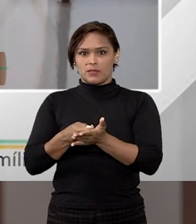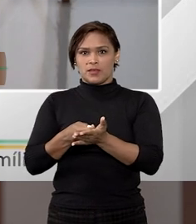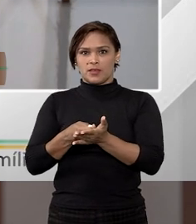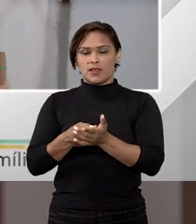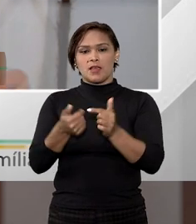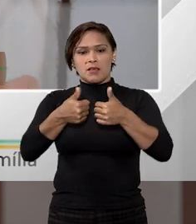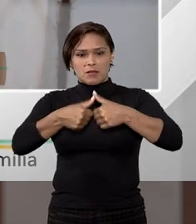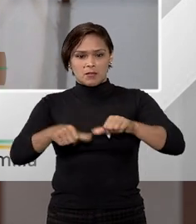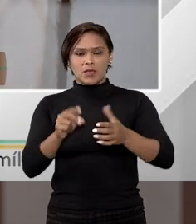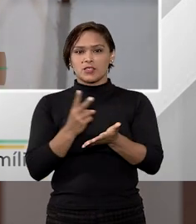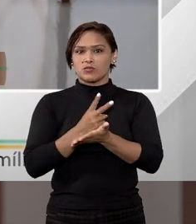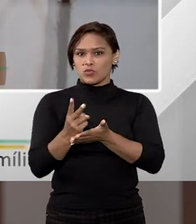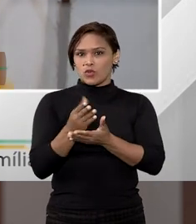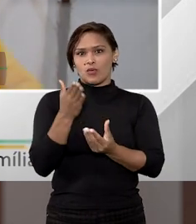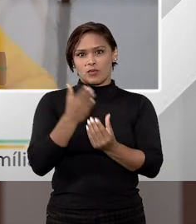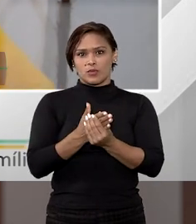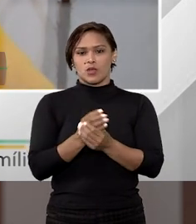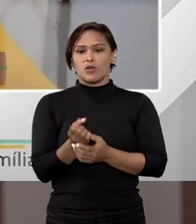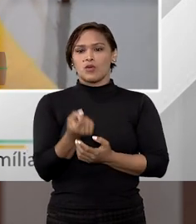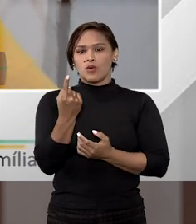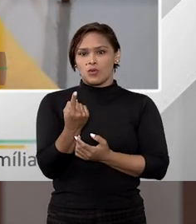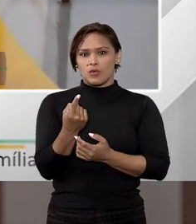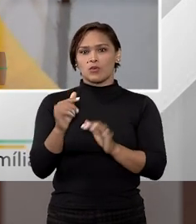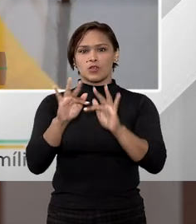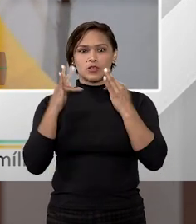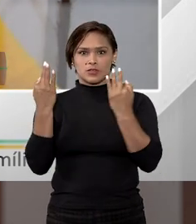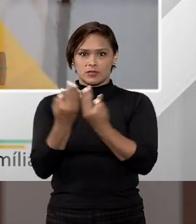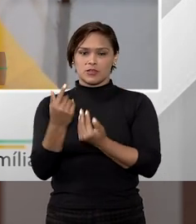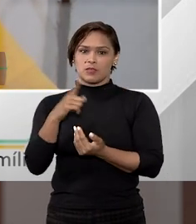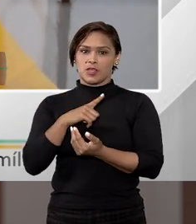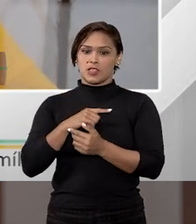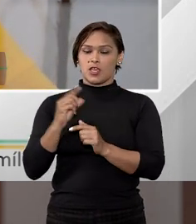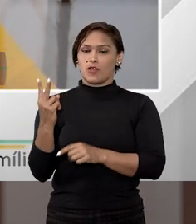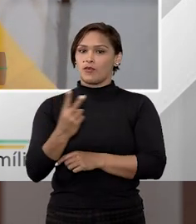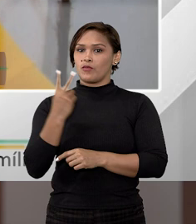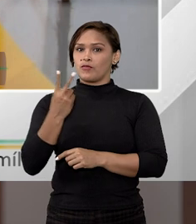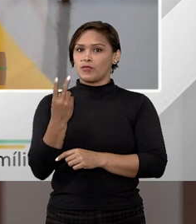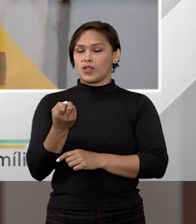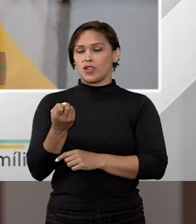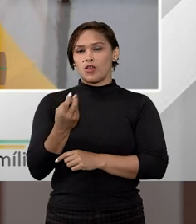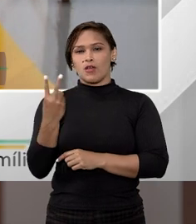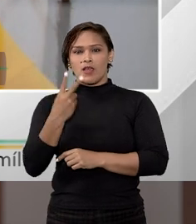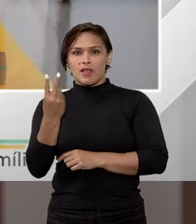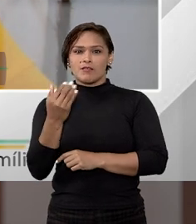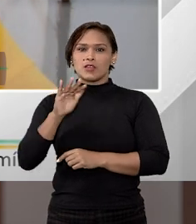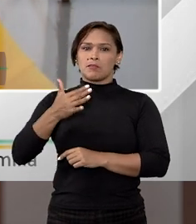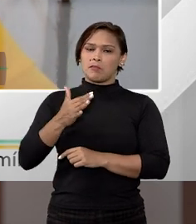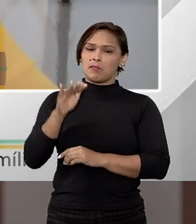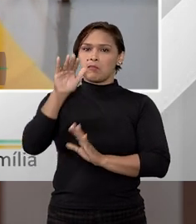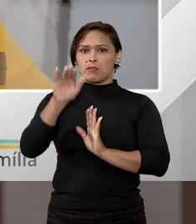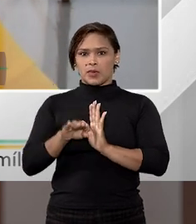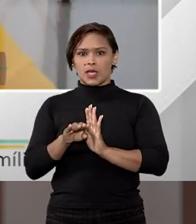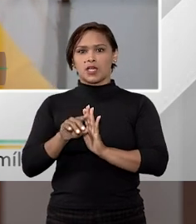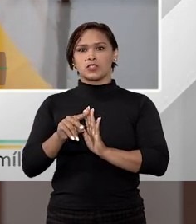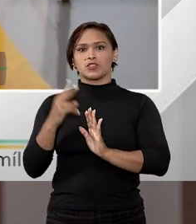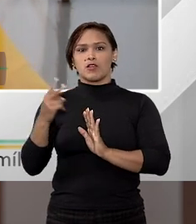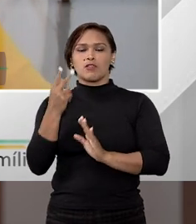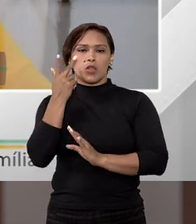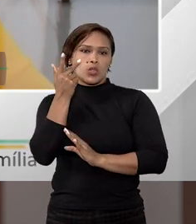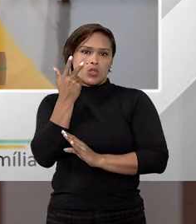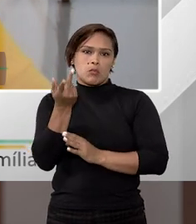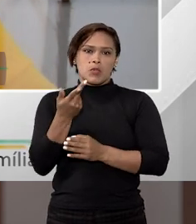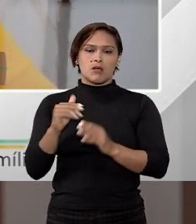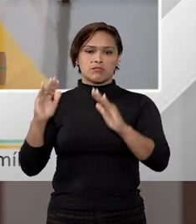mesmo estando em uma execução, o único bem de família, o valor do bem é um valor baixo, é um valor